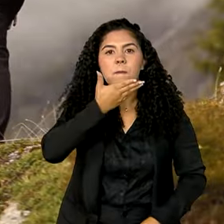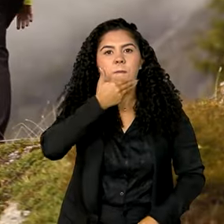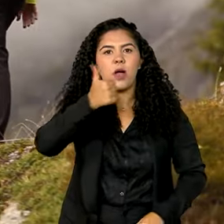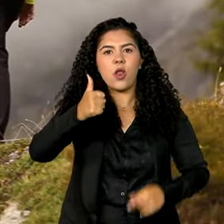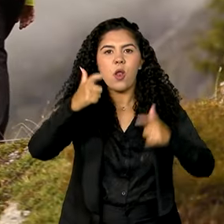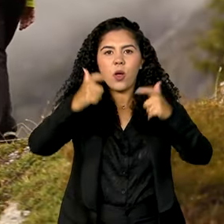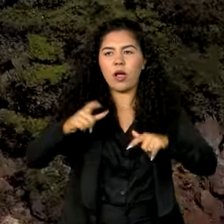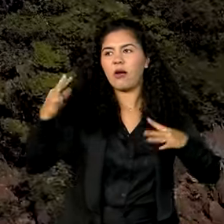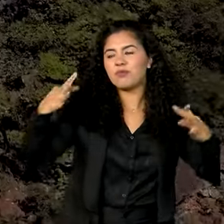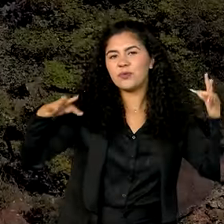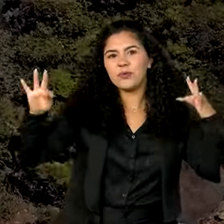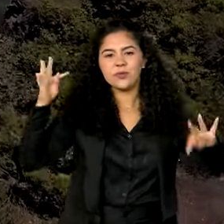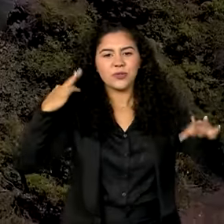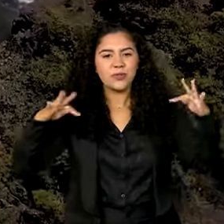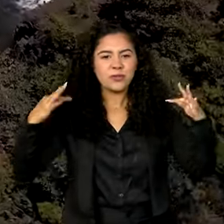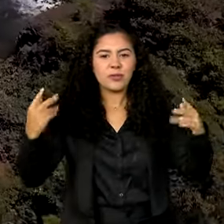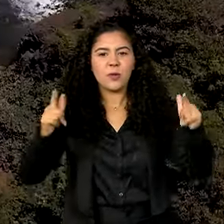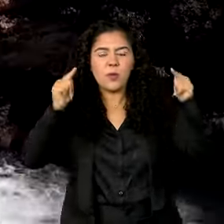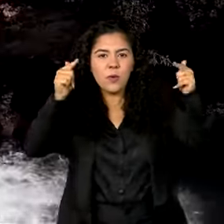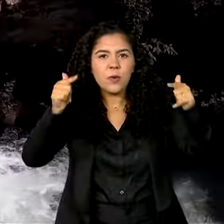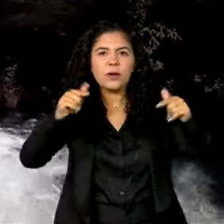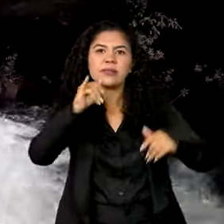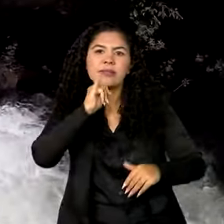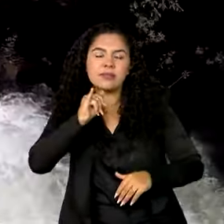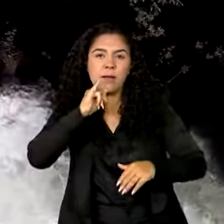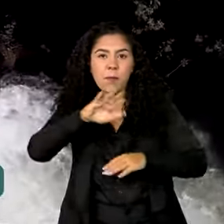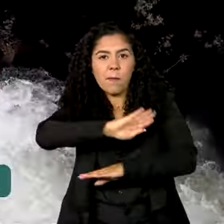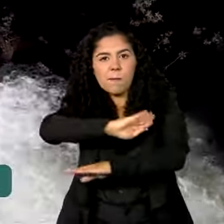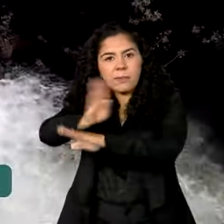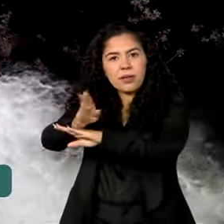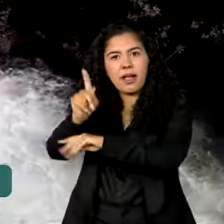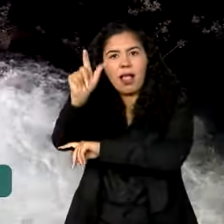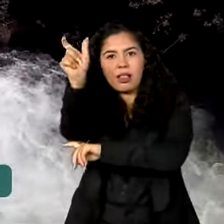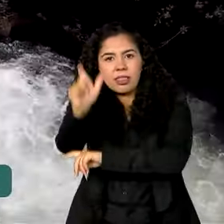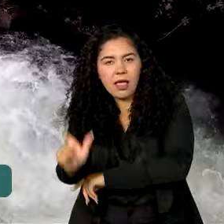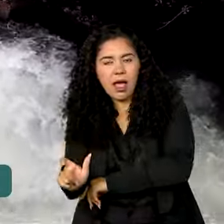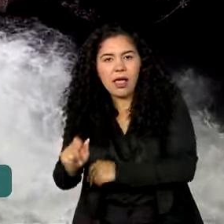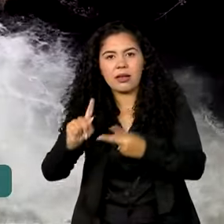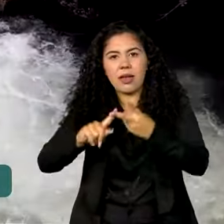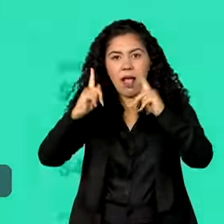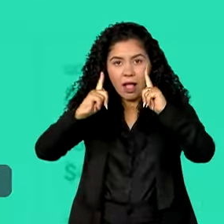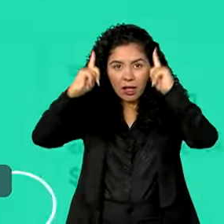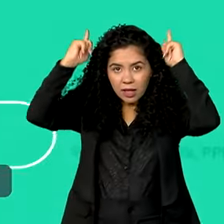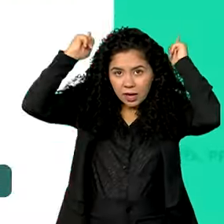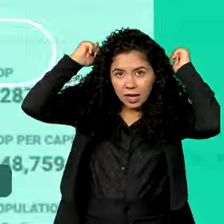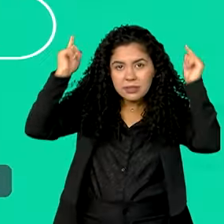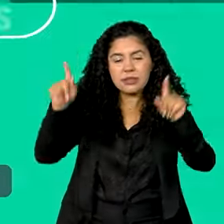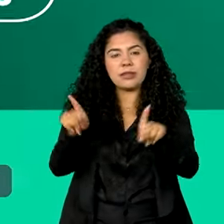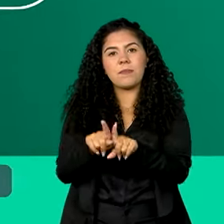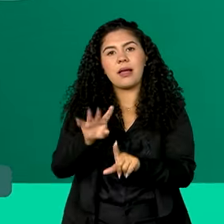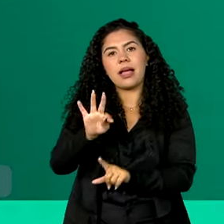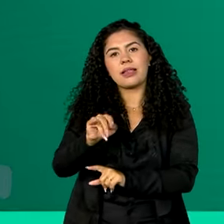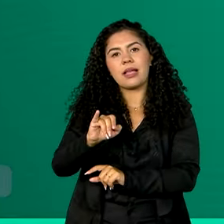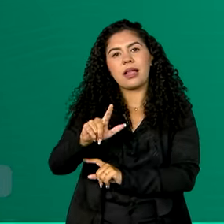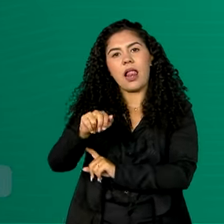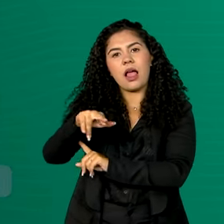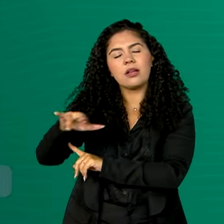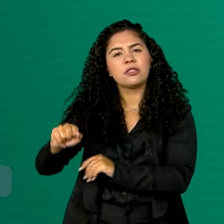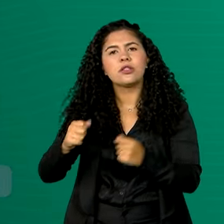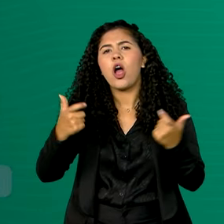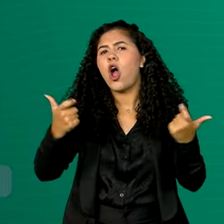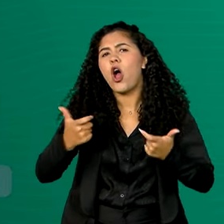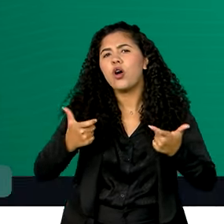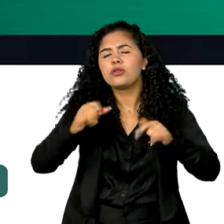de aventura, superando concorrentes como Itália, Grécia e Tailândia. A avaliação foi divulgada num